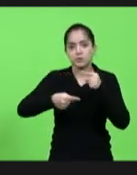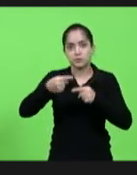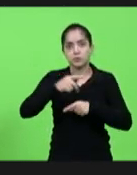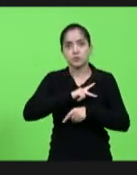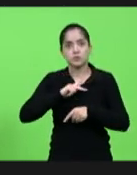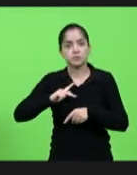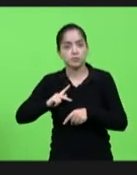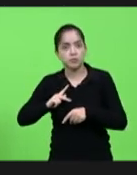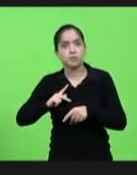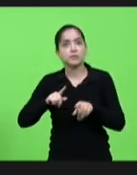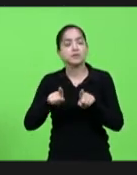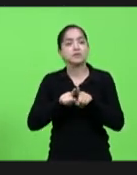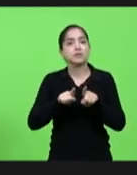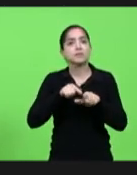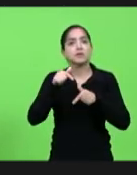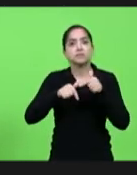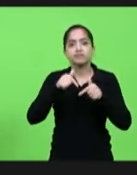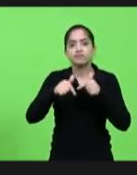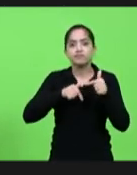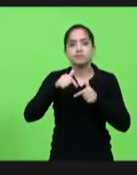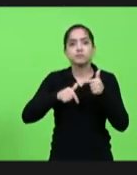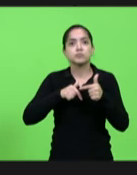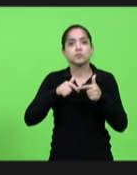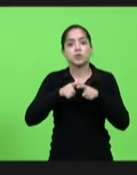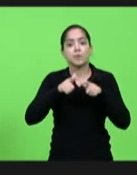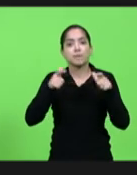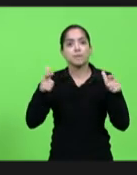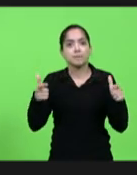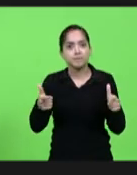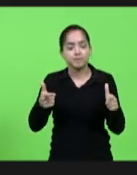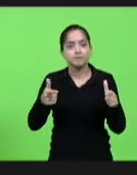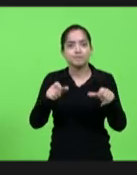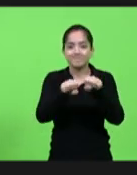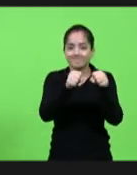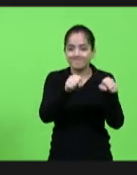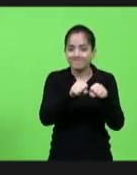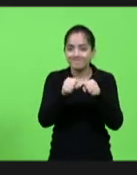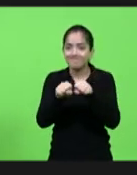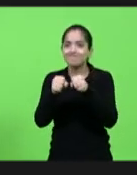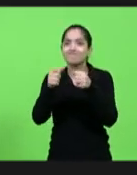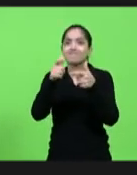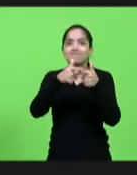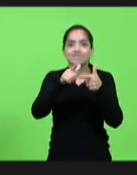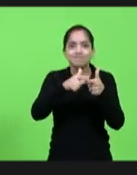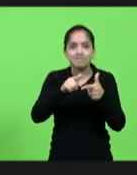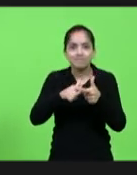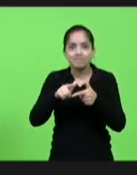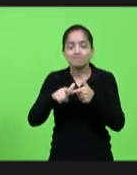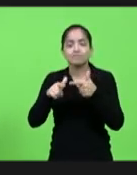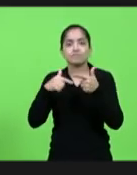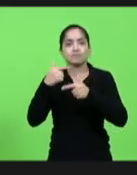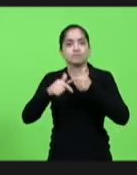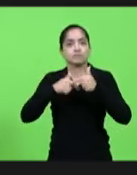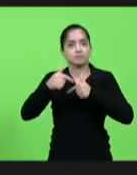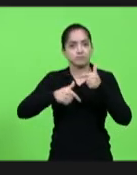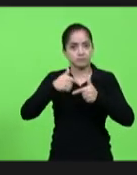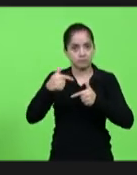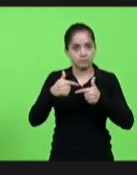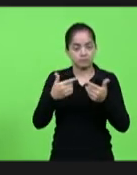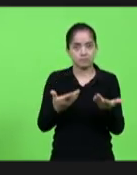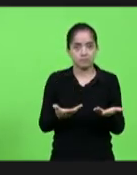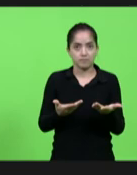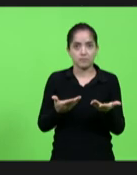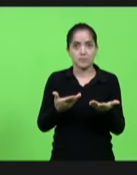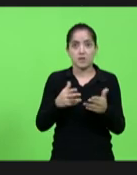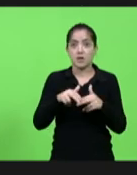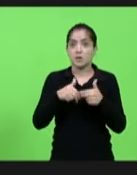serviço público de forma ampla reflete a precarização das condições de trabalho e dos serviços prestados à população por